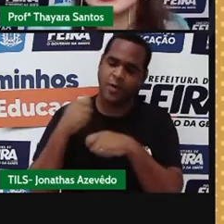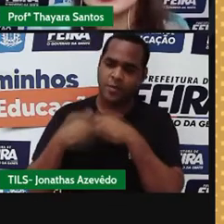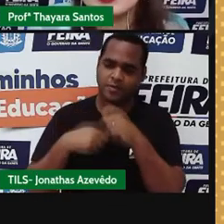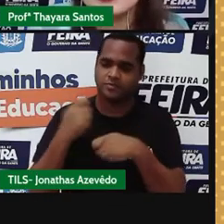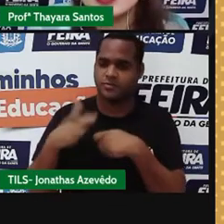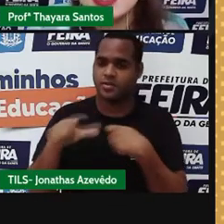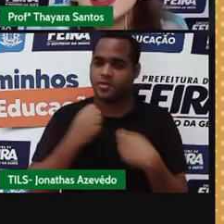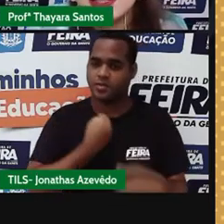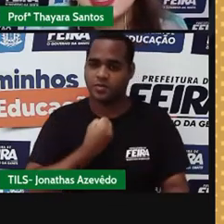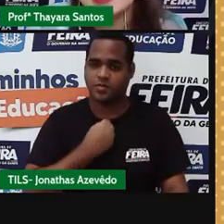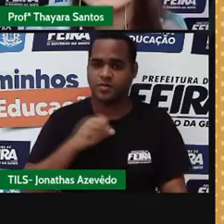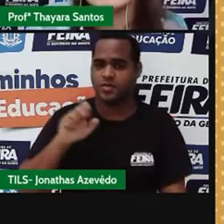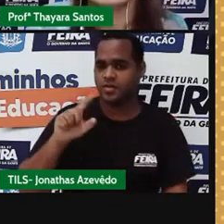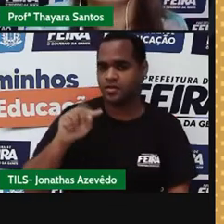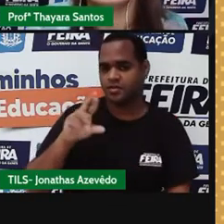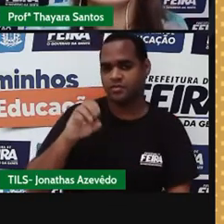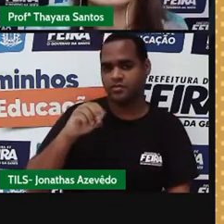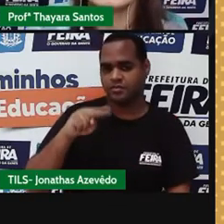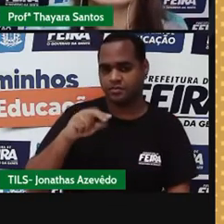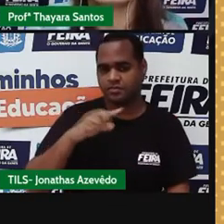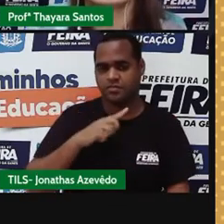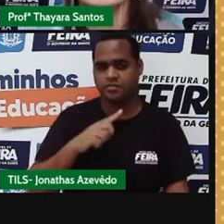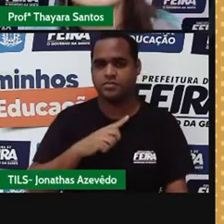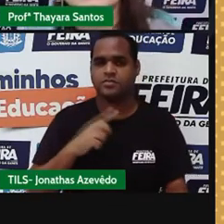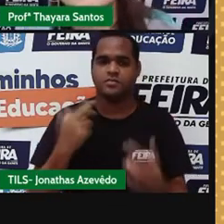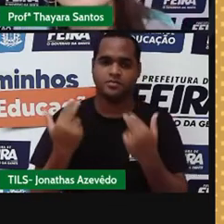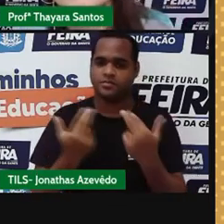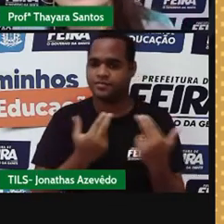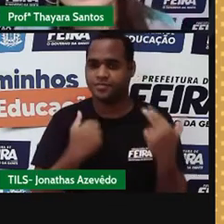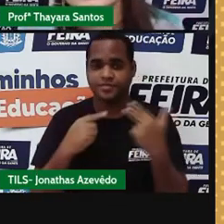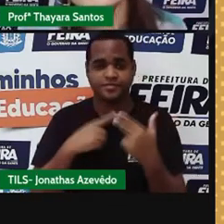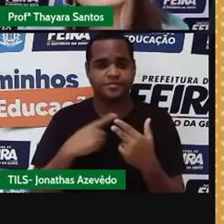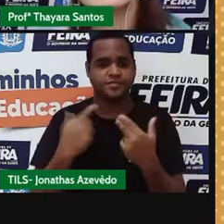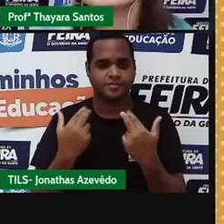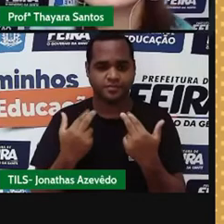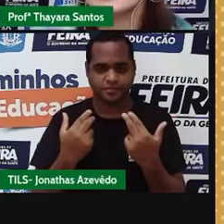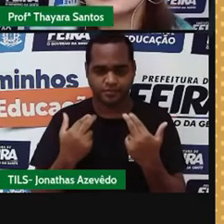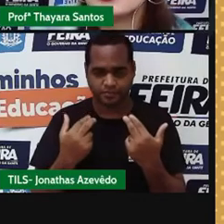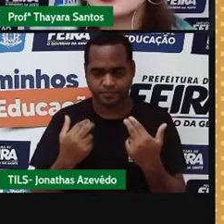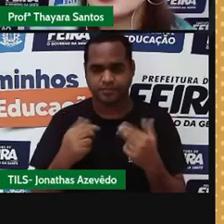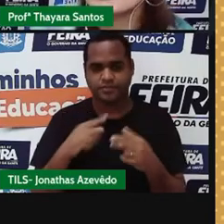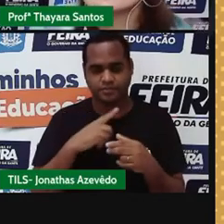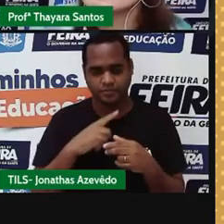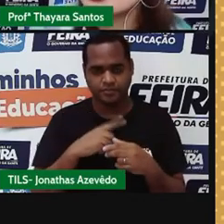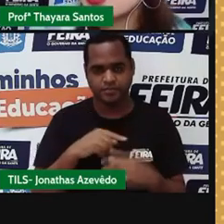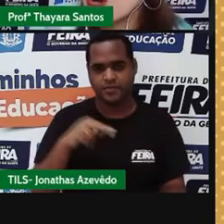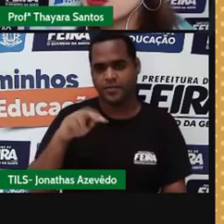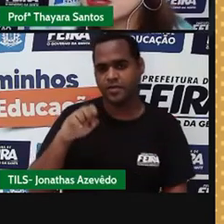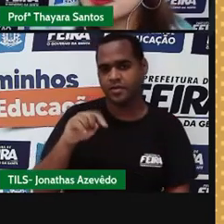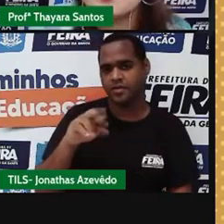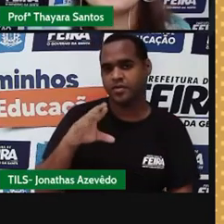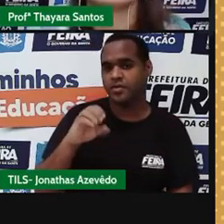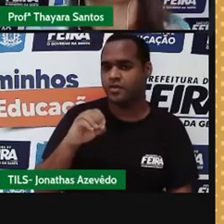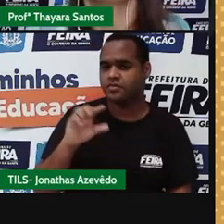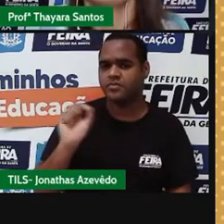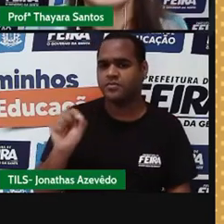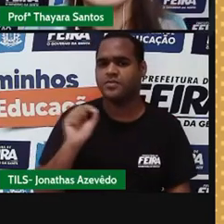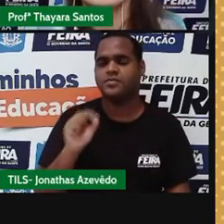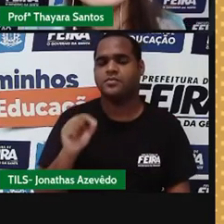O número de elétrons vai ser 16. O número de prótons também é 16. E o número de nêutrons? Como é que a gente descobre?